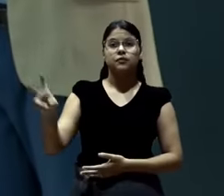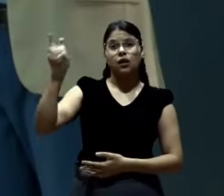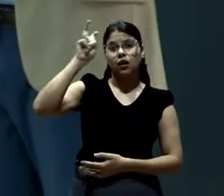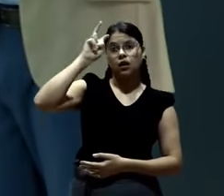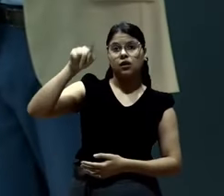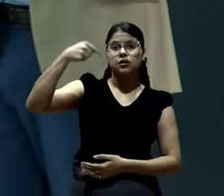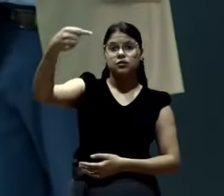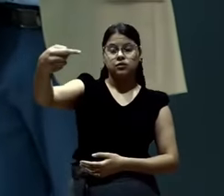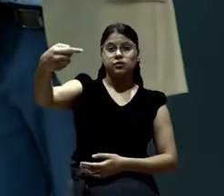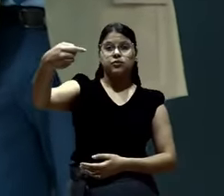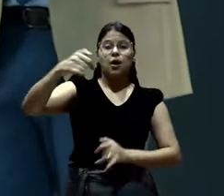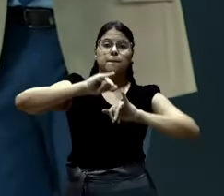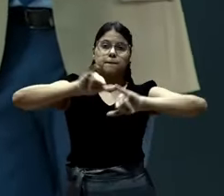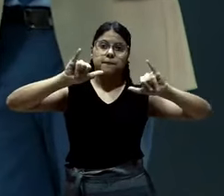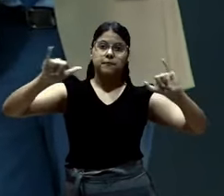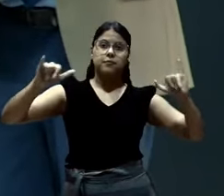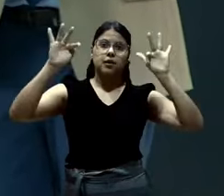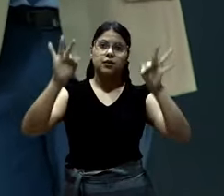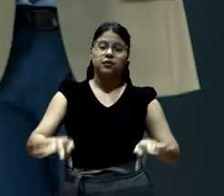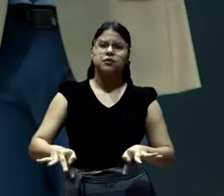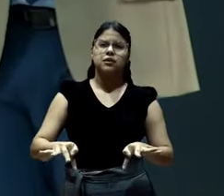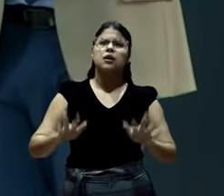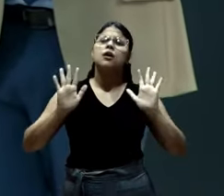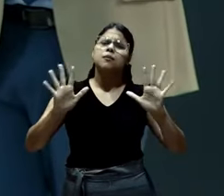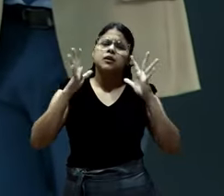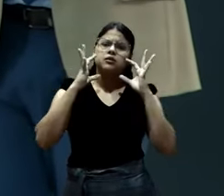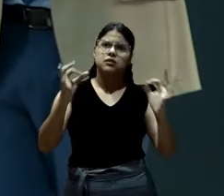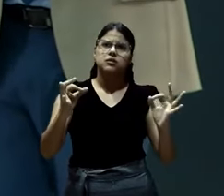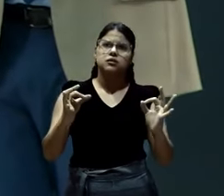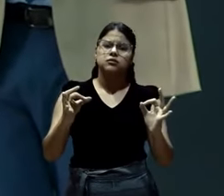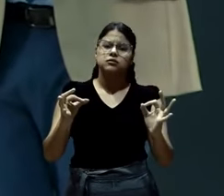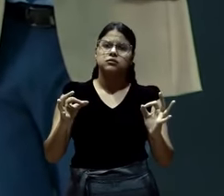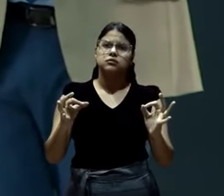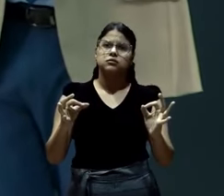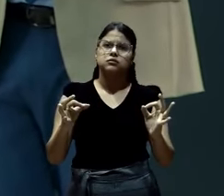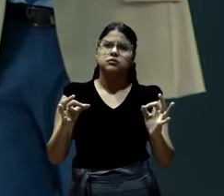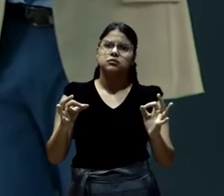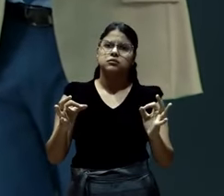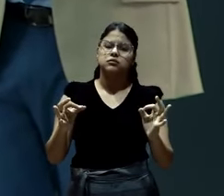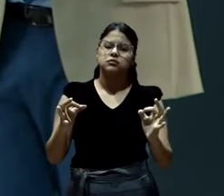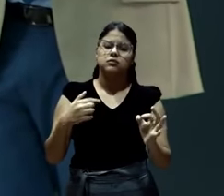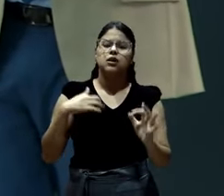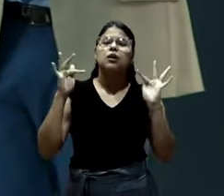Permitindo Deus. damos. Continuidade. Mas eu quero. Eu quero terminar aqui.